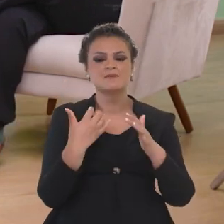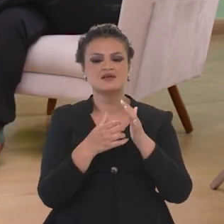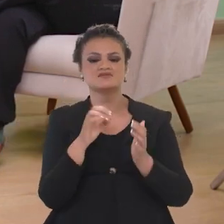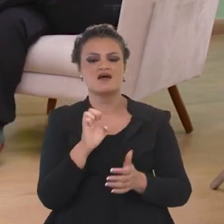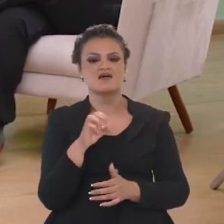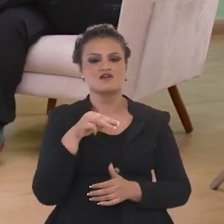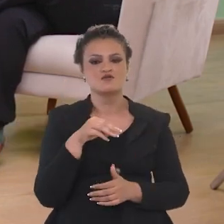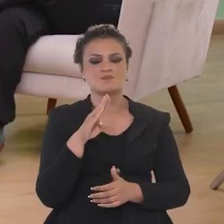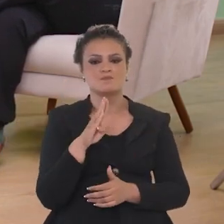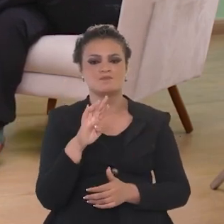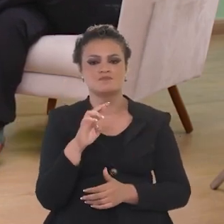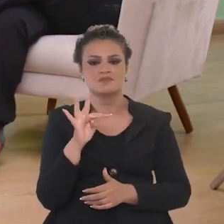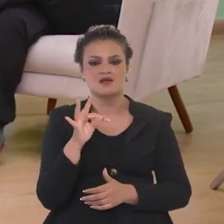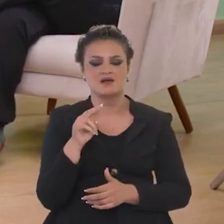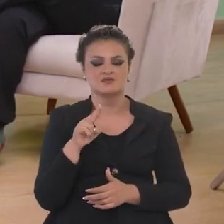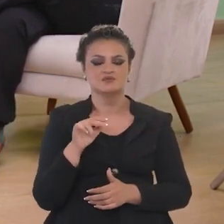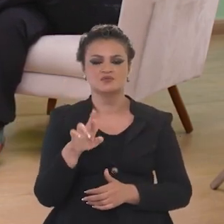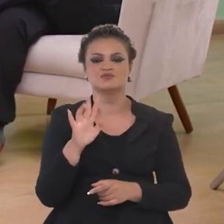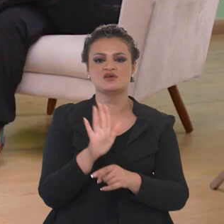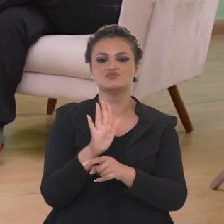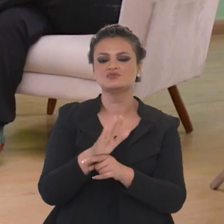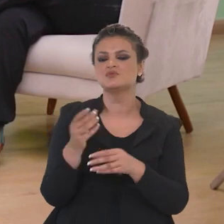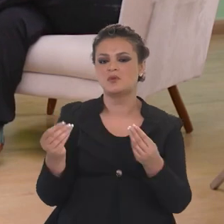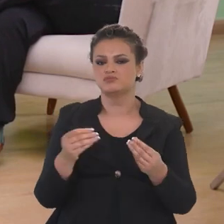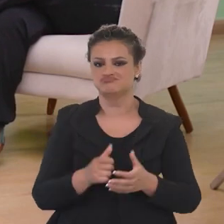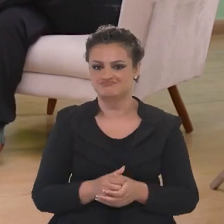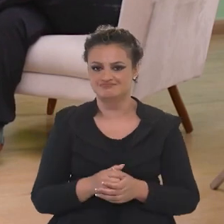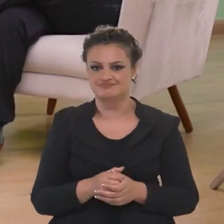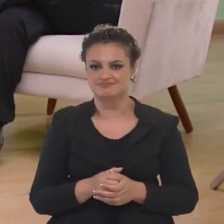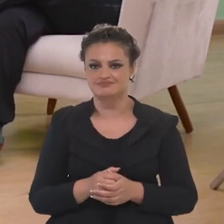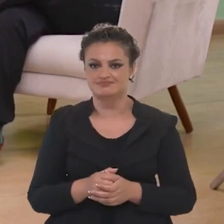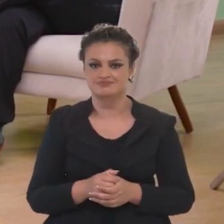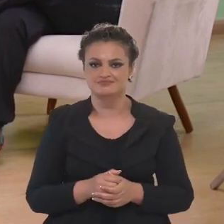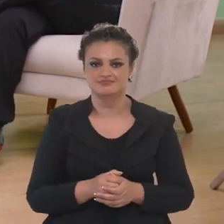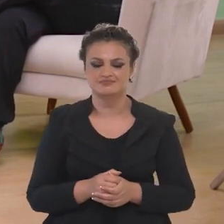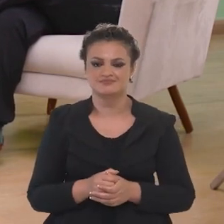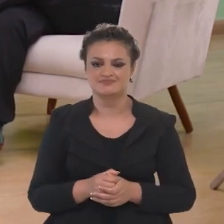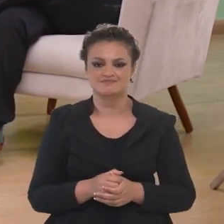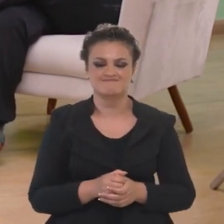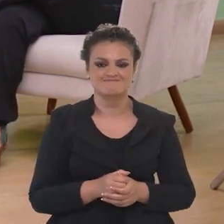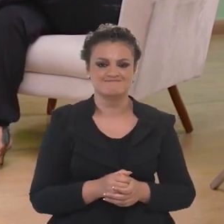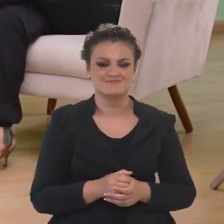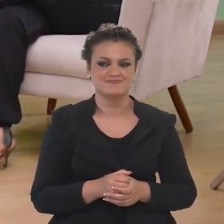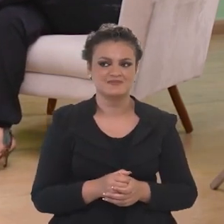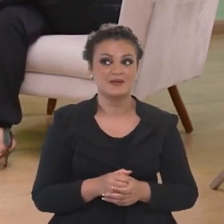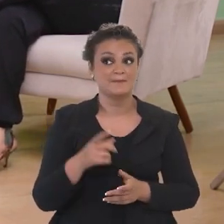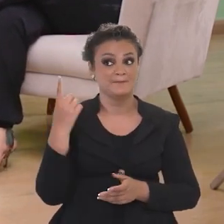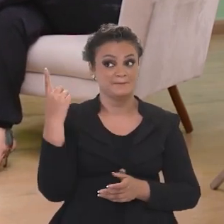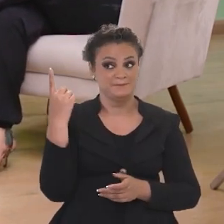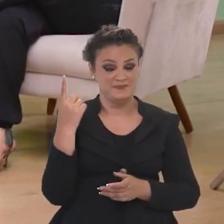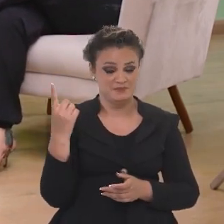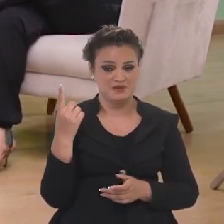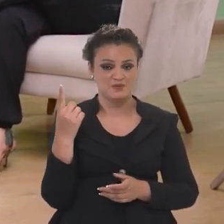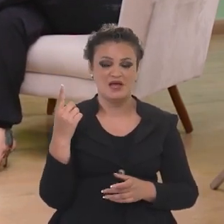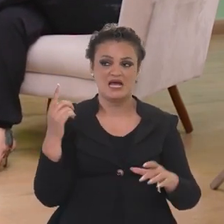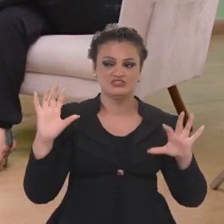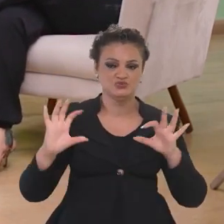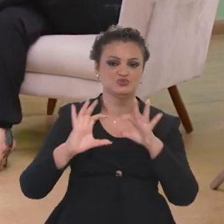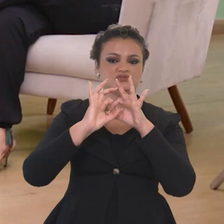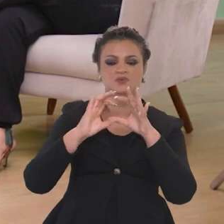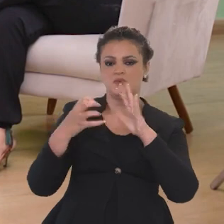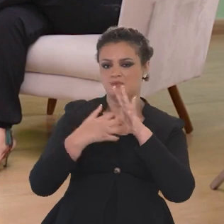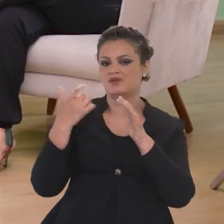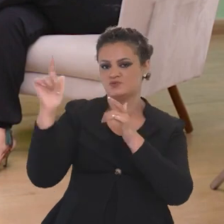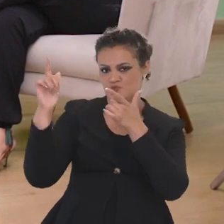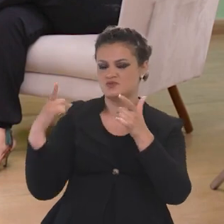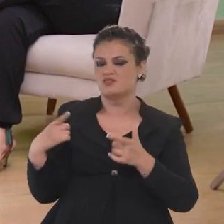Embratur está trabalhando para isso e como é que foi possível já ter esse aumento nesses primeiros meses do ano? Primeiro que a gente tem uma conexão direta com todas